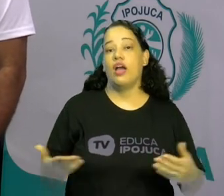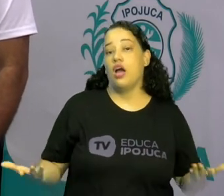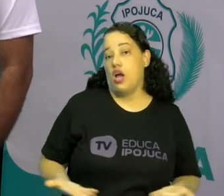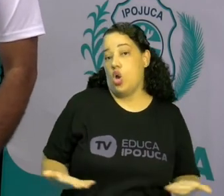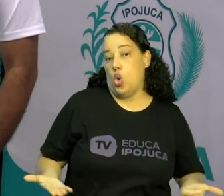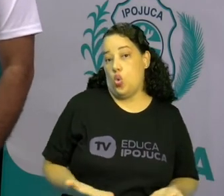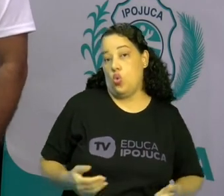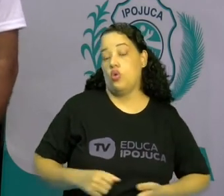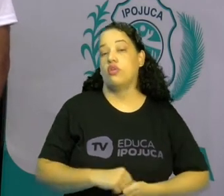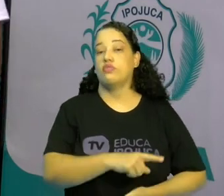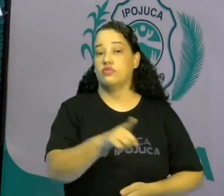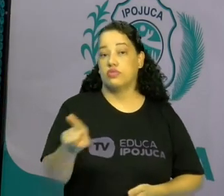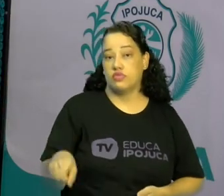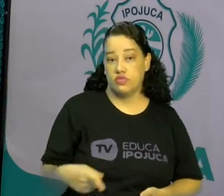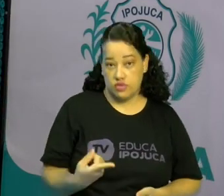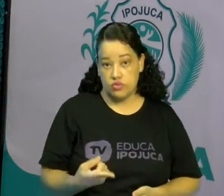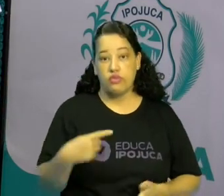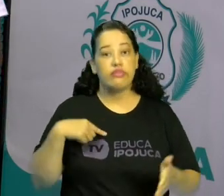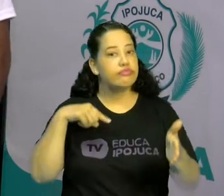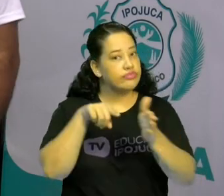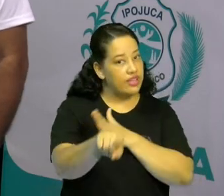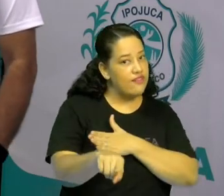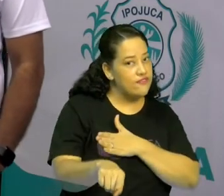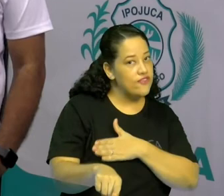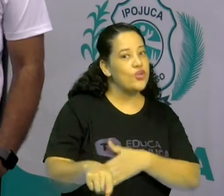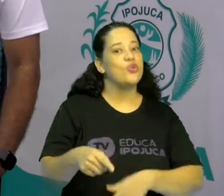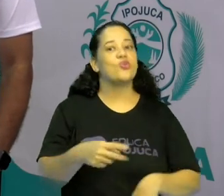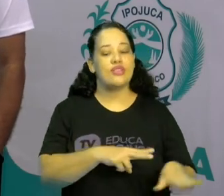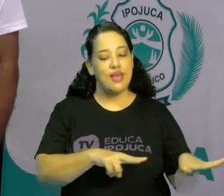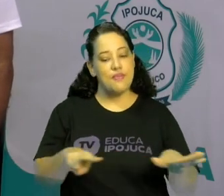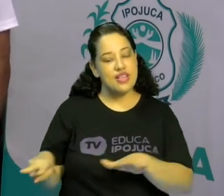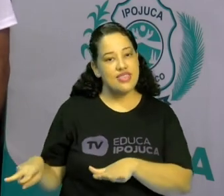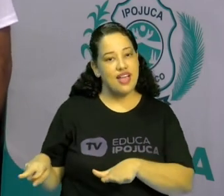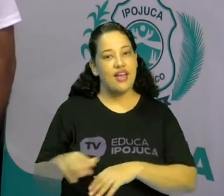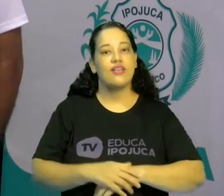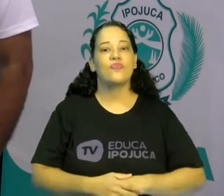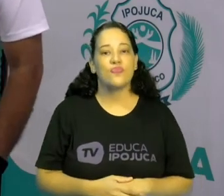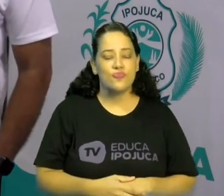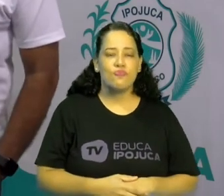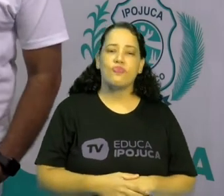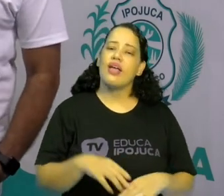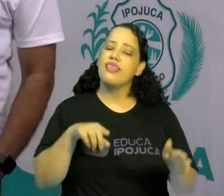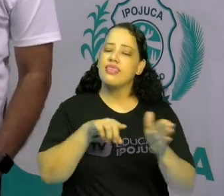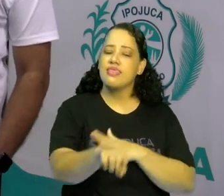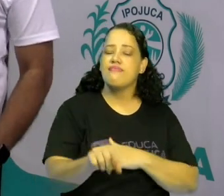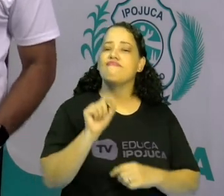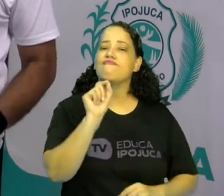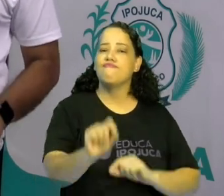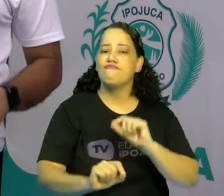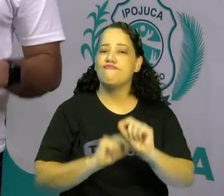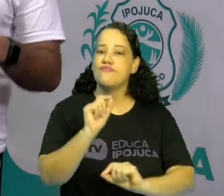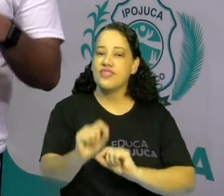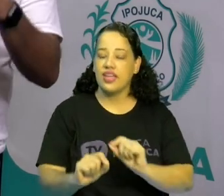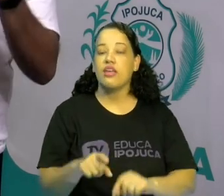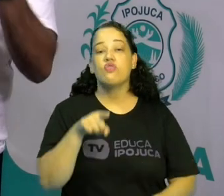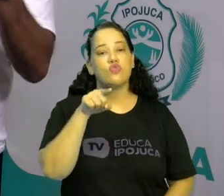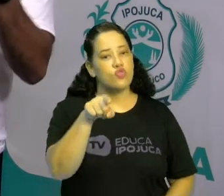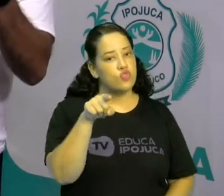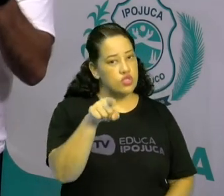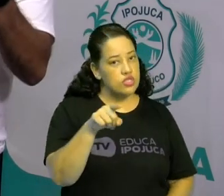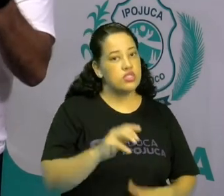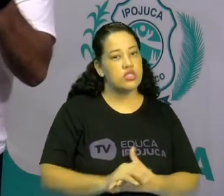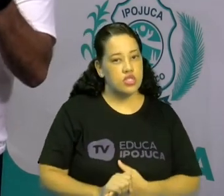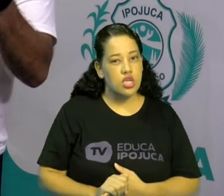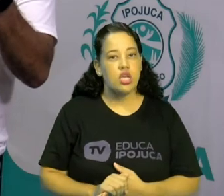vamos para o nosso desafio semanal. O que é o desafio semanal? Você vai pegar a